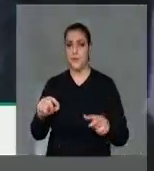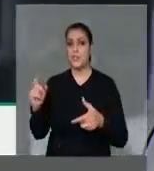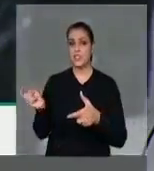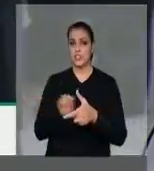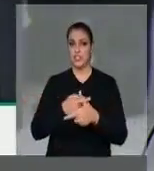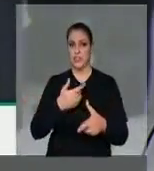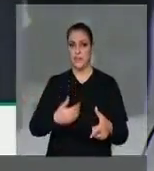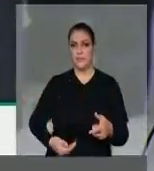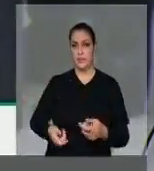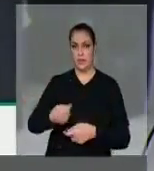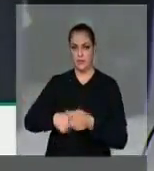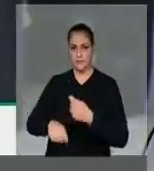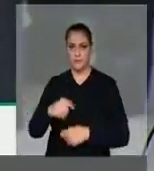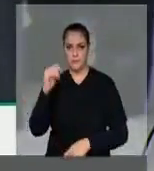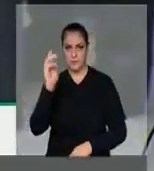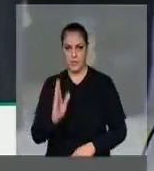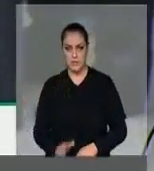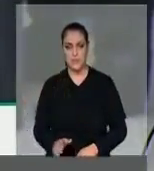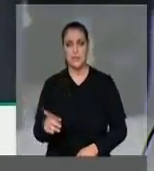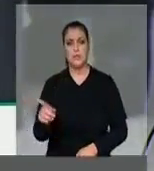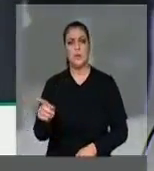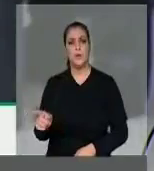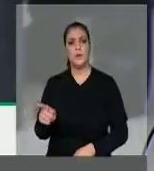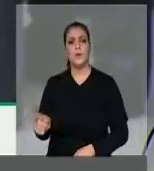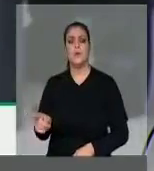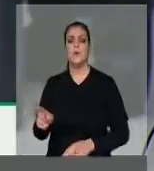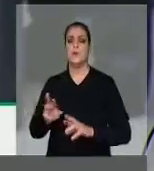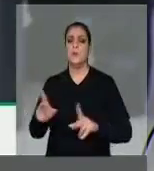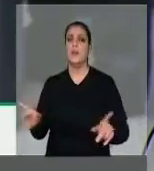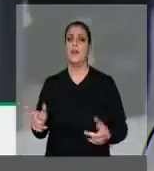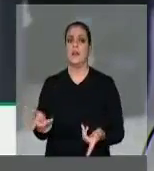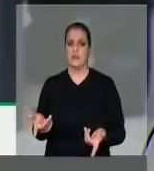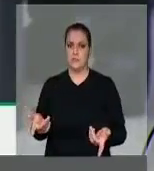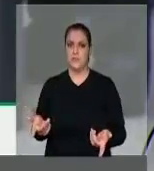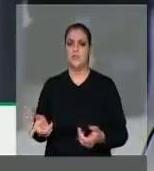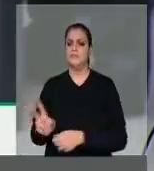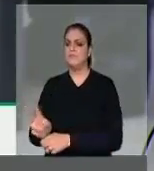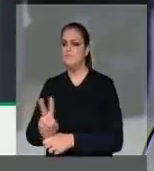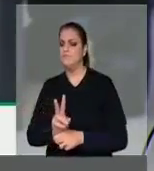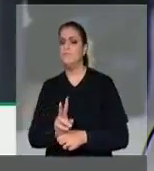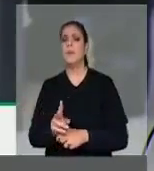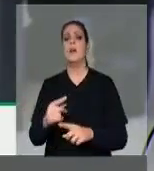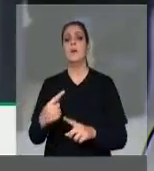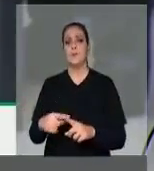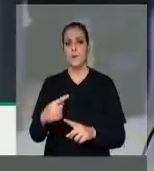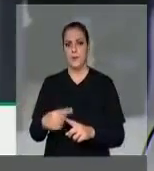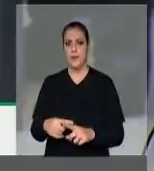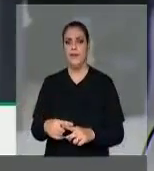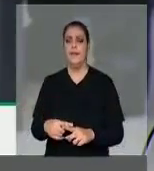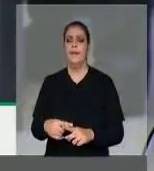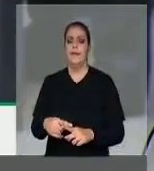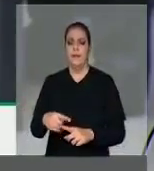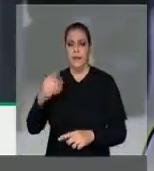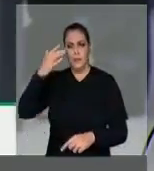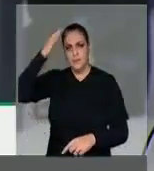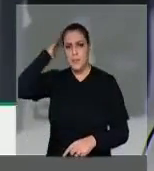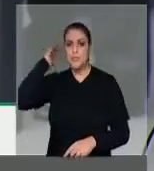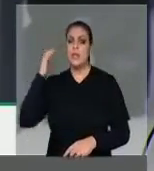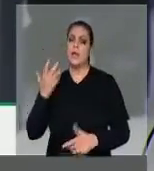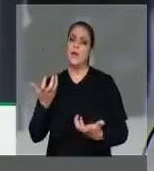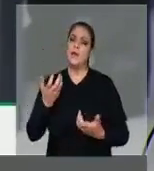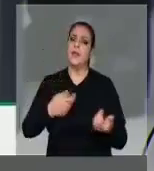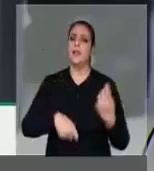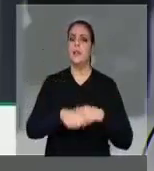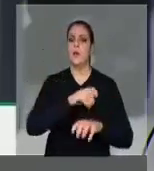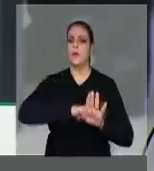mostra que, para comprar votos e manter a impunidade, o presidente Temer, na reunião com o empresário e